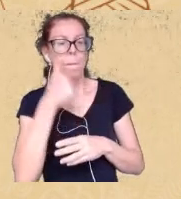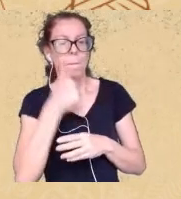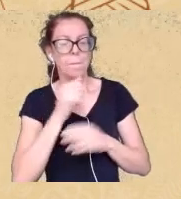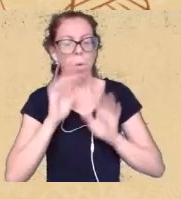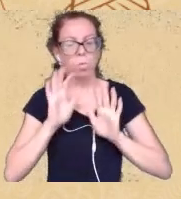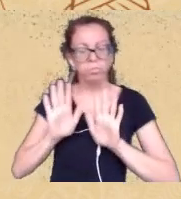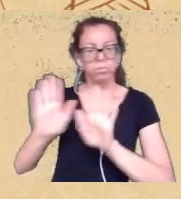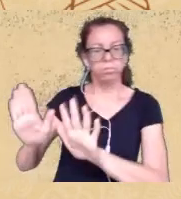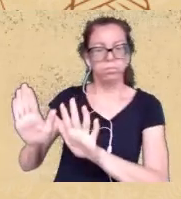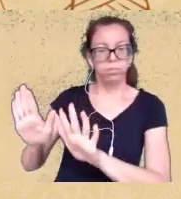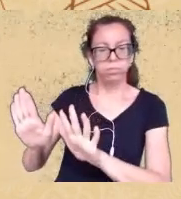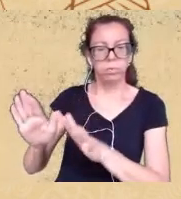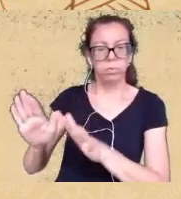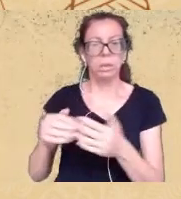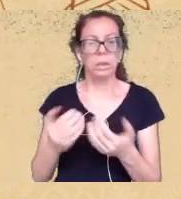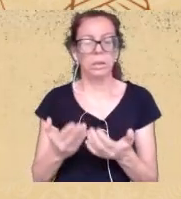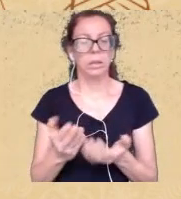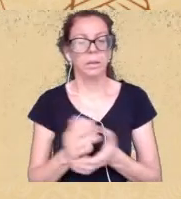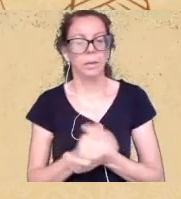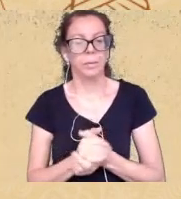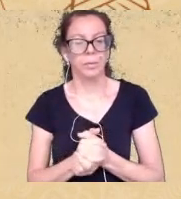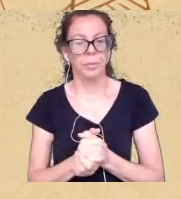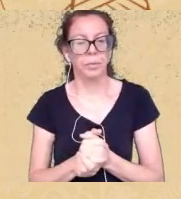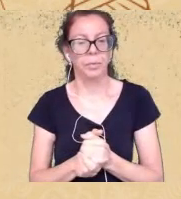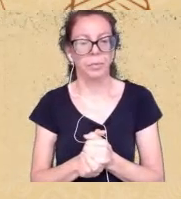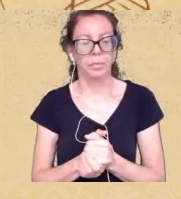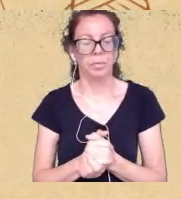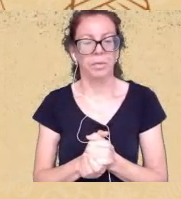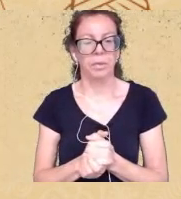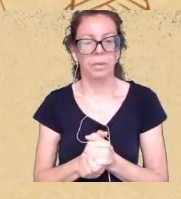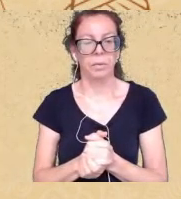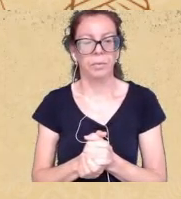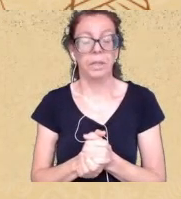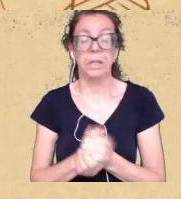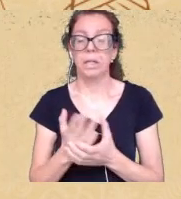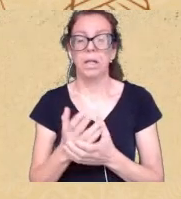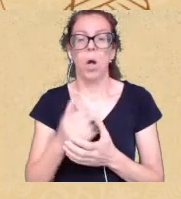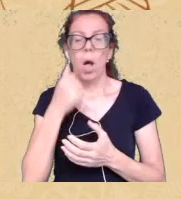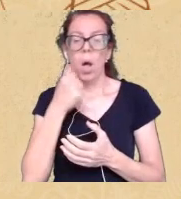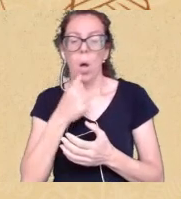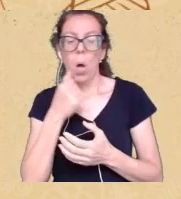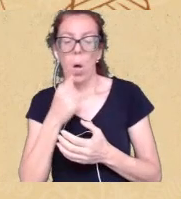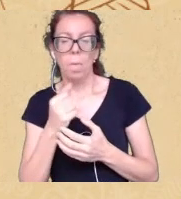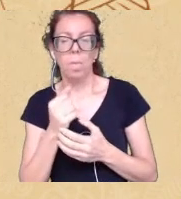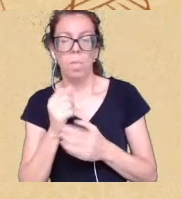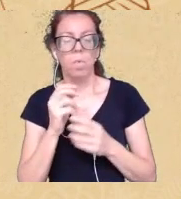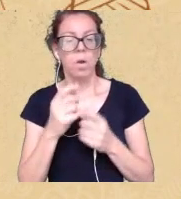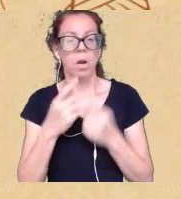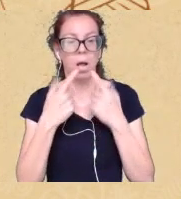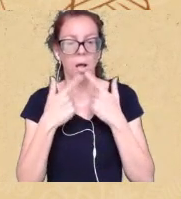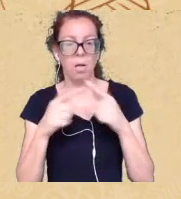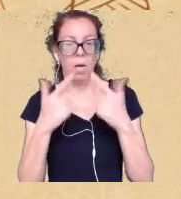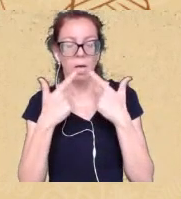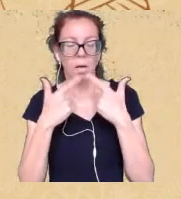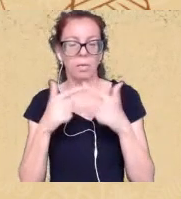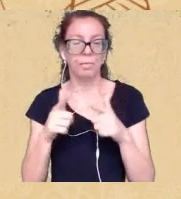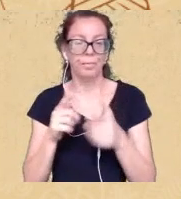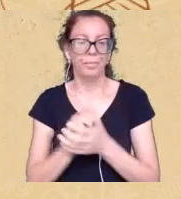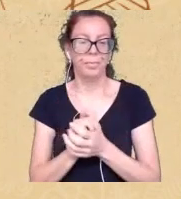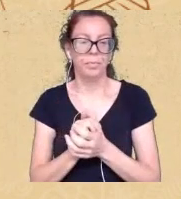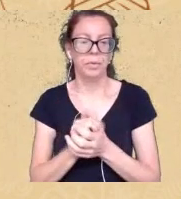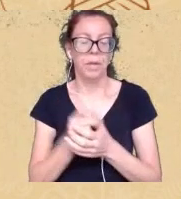estava na universidade notificando e distorcendo a agressão exigindo a retirada dos índios do contato com as pessoas